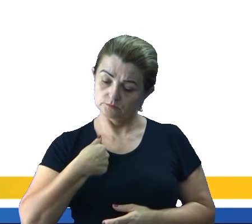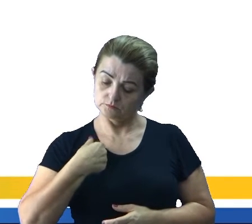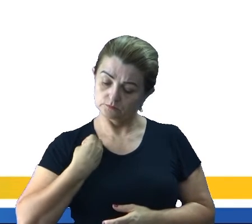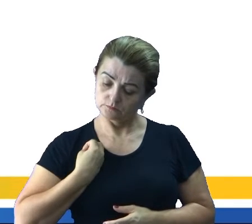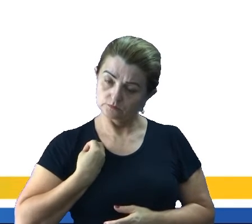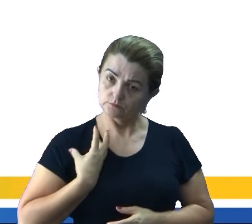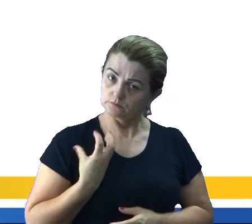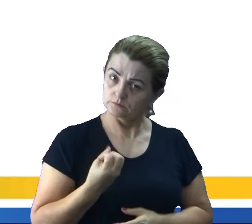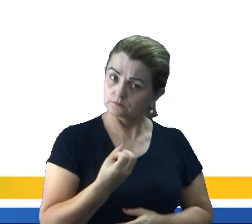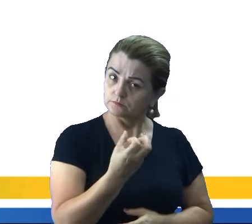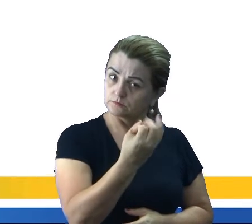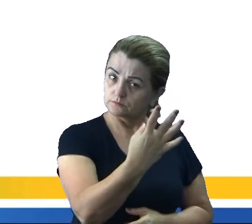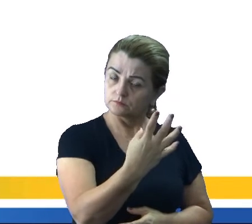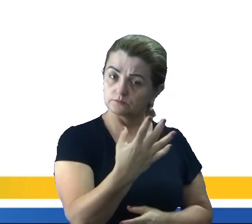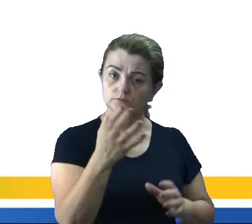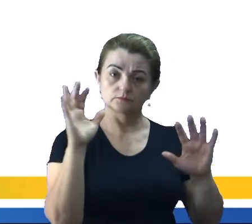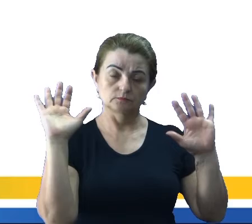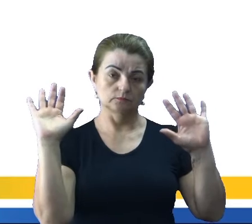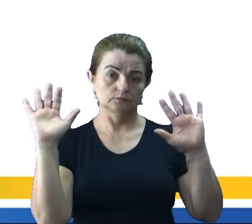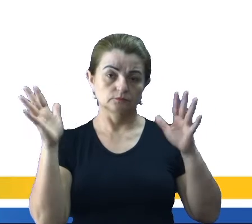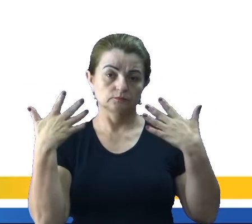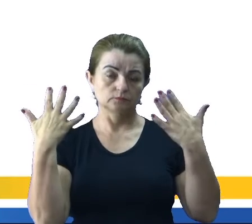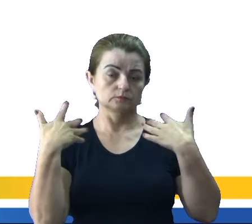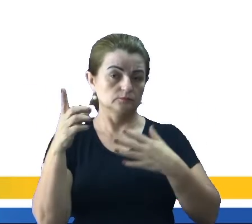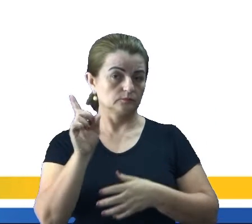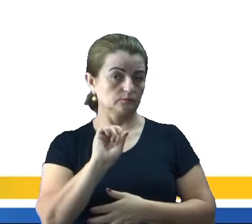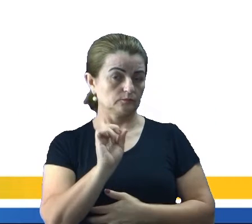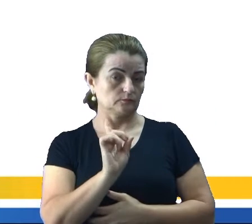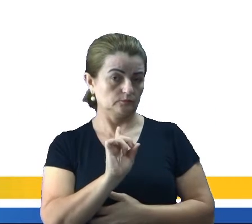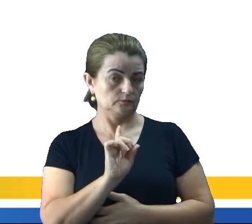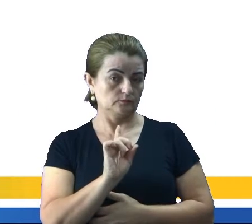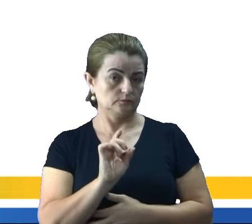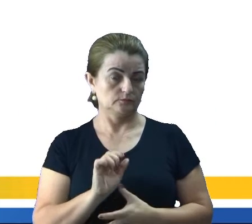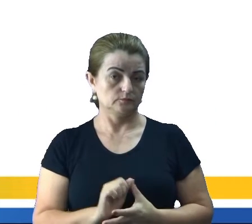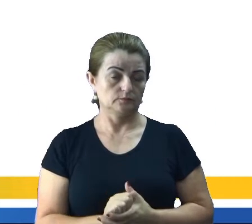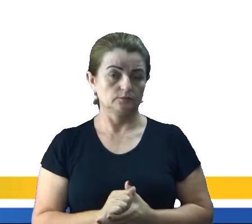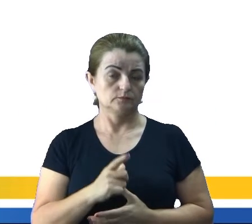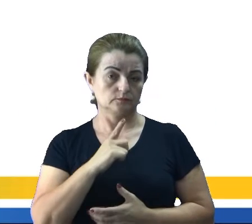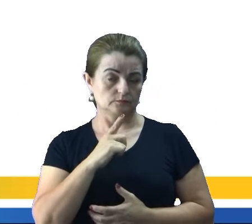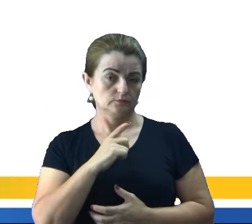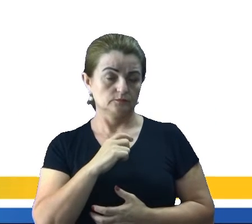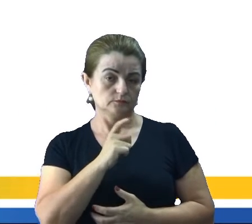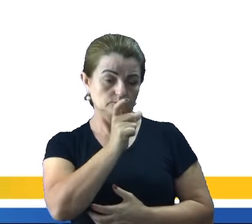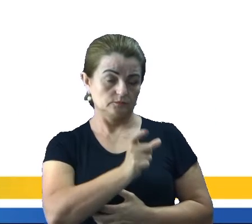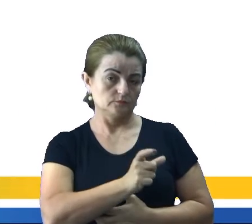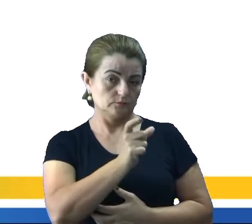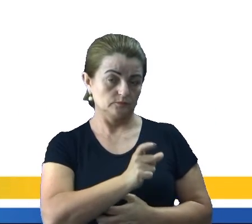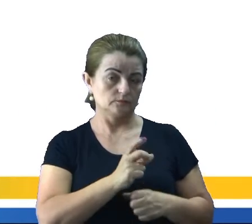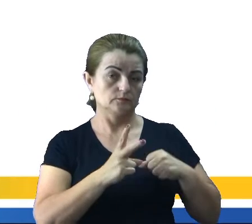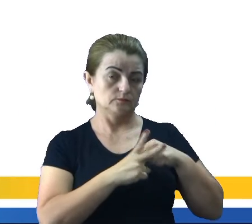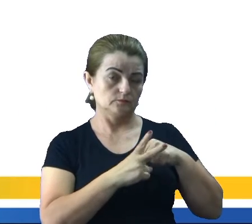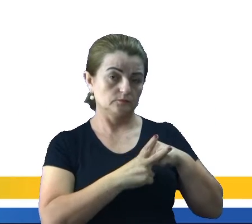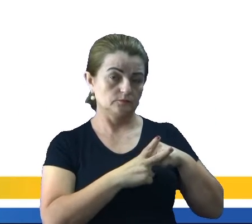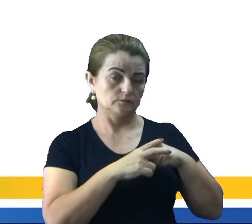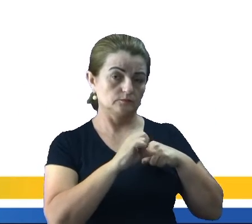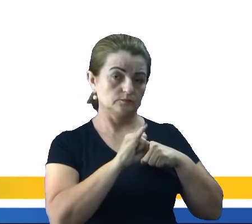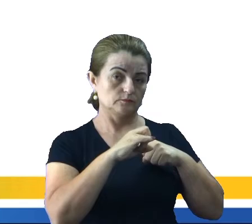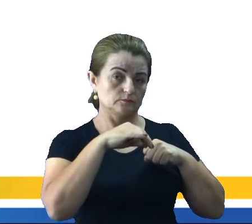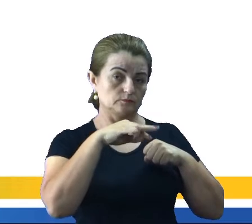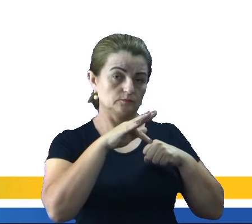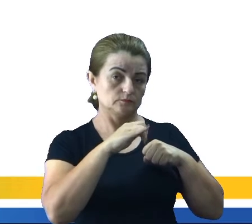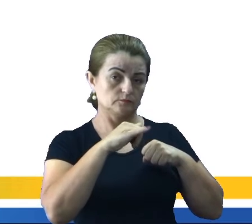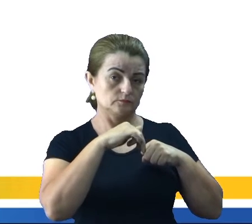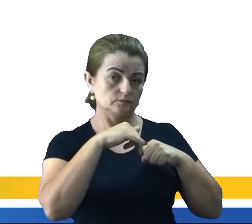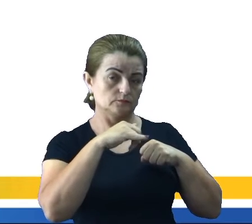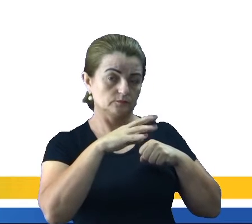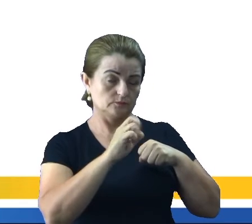verão Nós temos o sujeito Da frase O won't Ou will not E o verbo No infinitivo Sem o